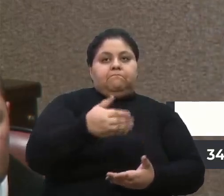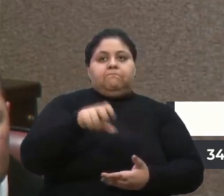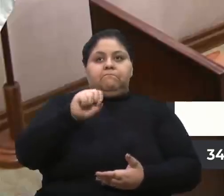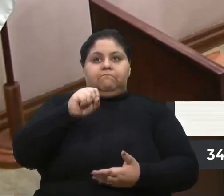presidente. Obrigado. Obrigado.